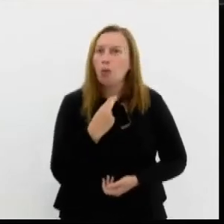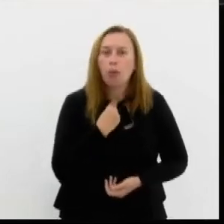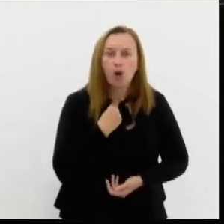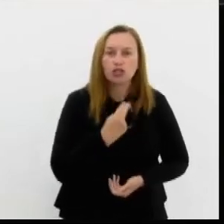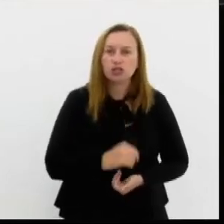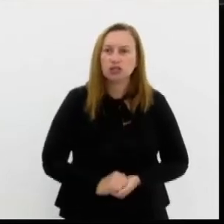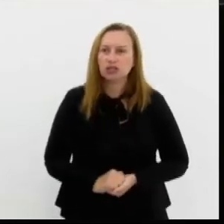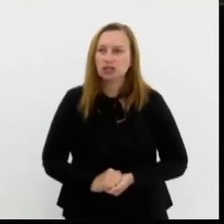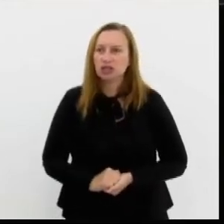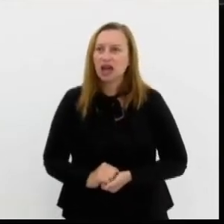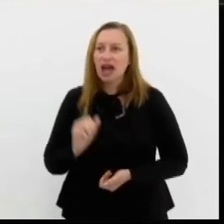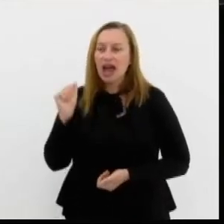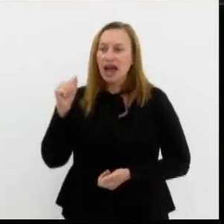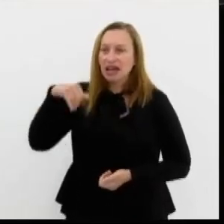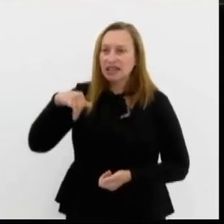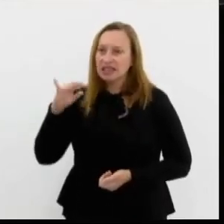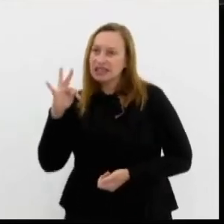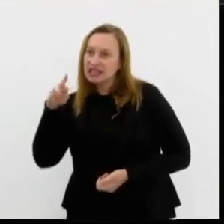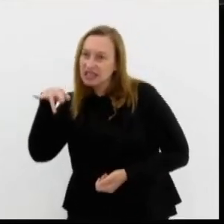haver anistia.